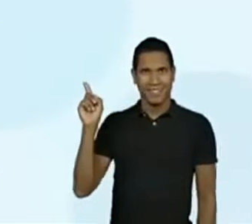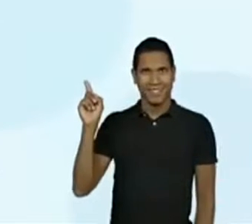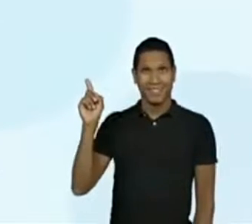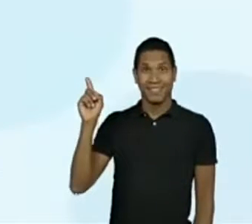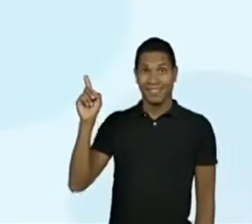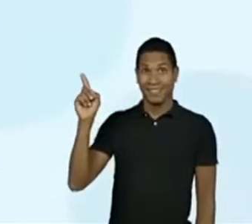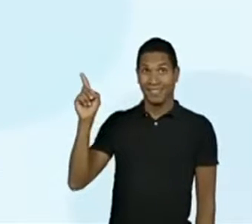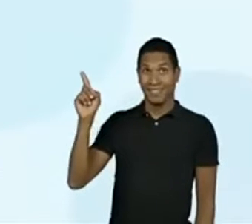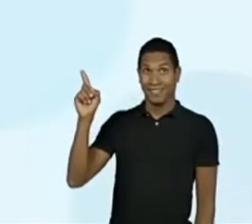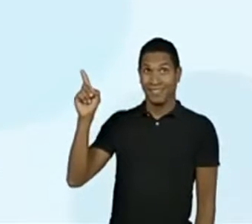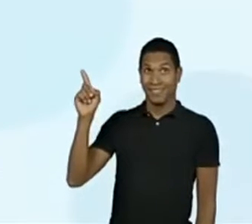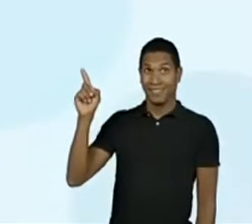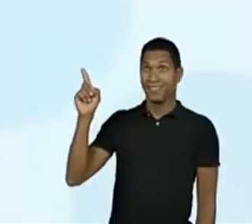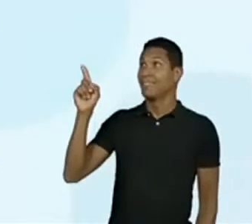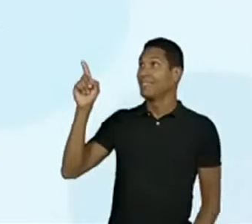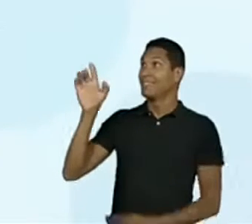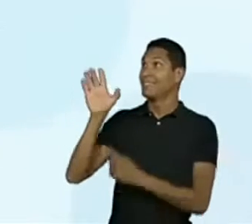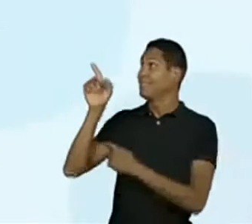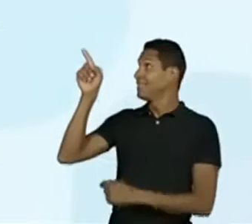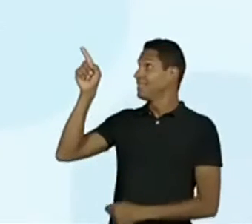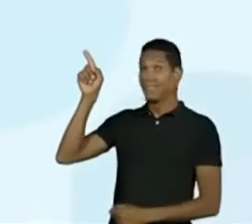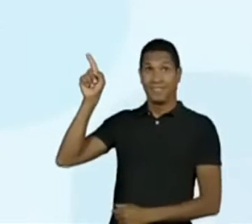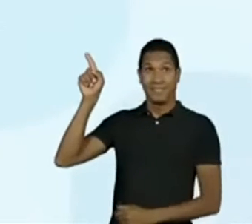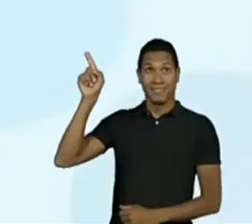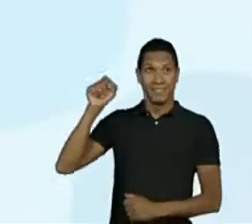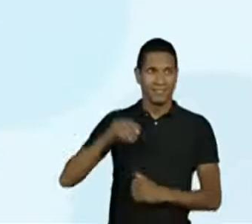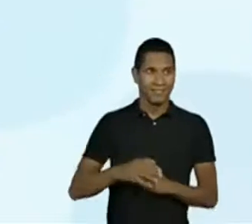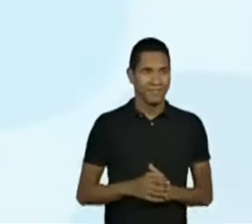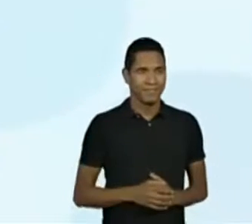novamente. Como eu leio isso?